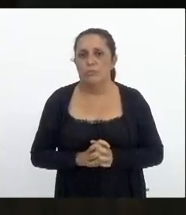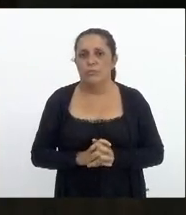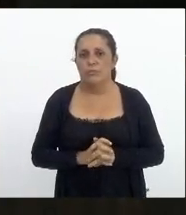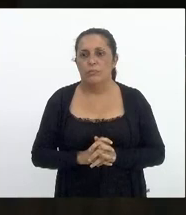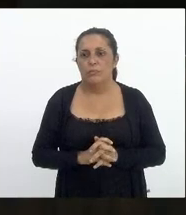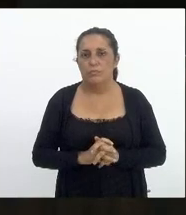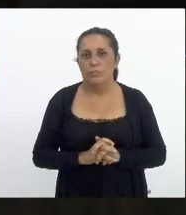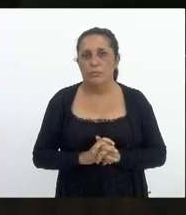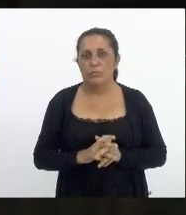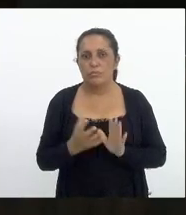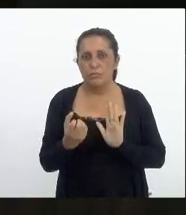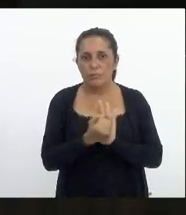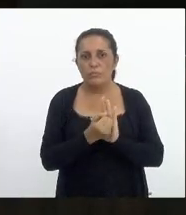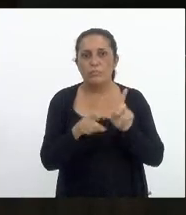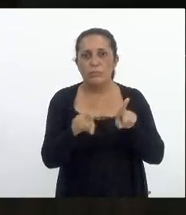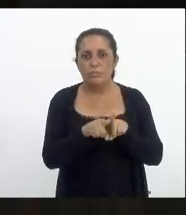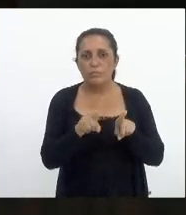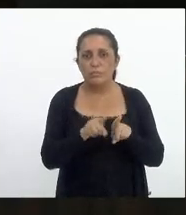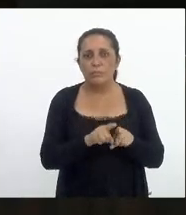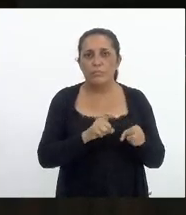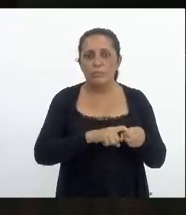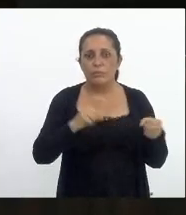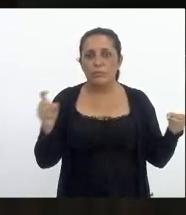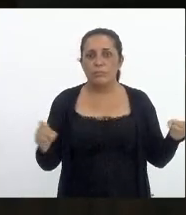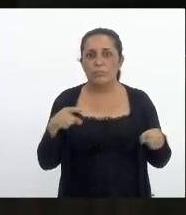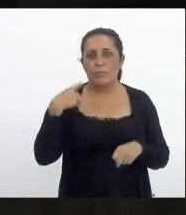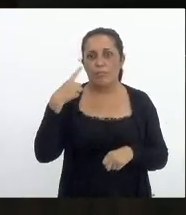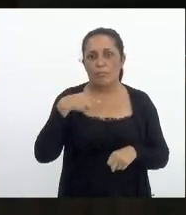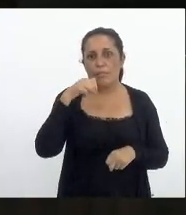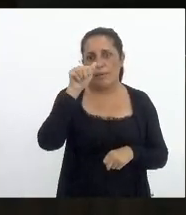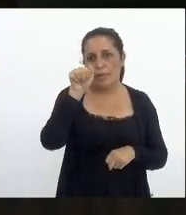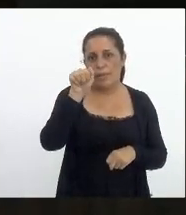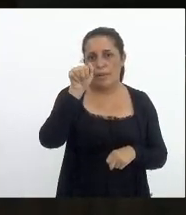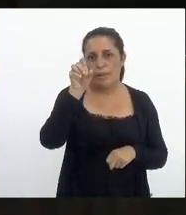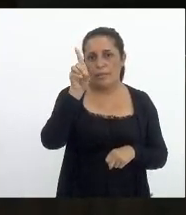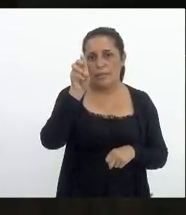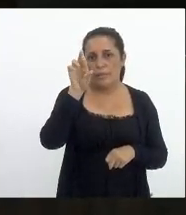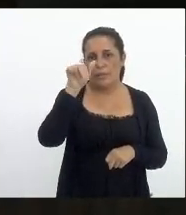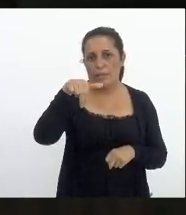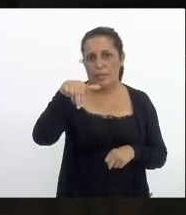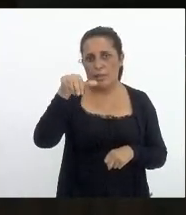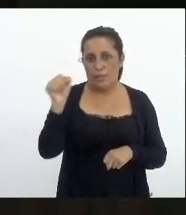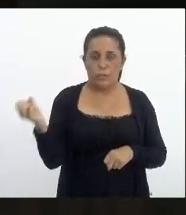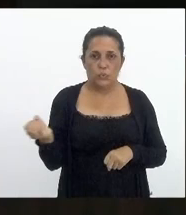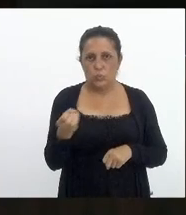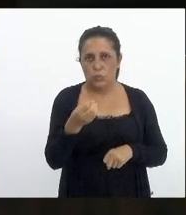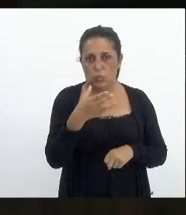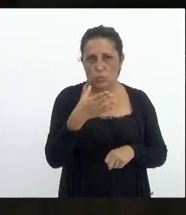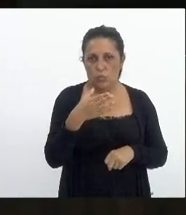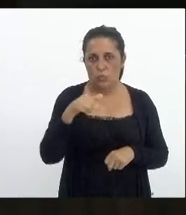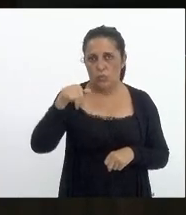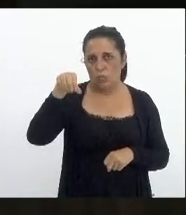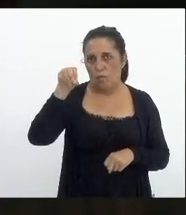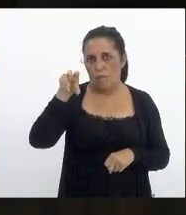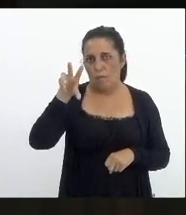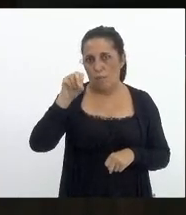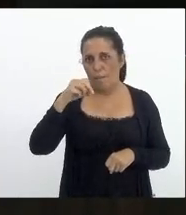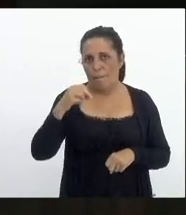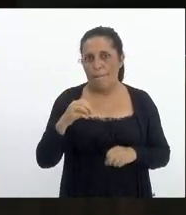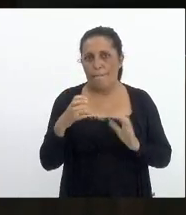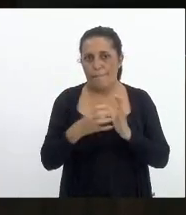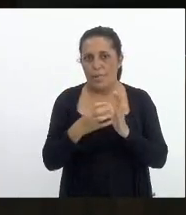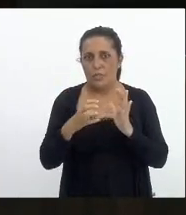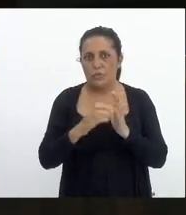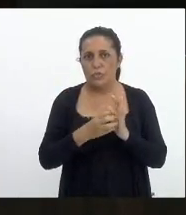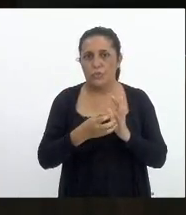vou registrar também a abstenção da deputada Adriana Baltazar do Novo entre a meditação ordinária em